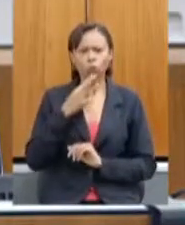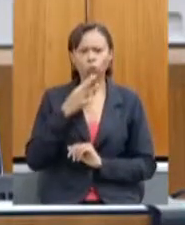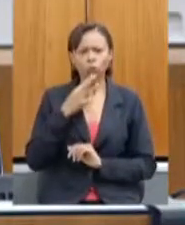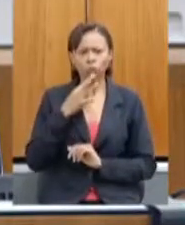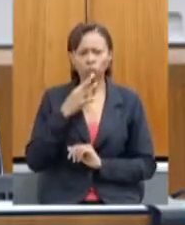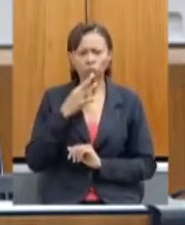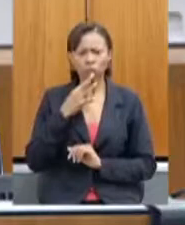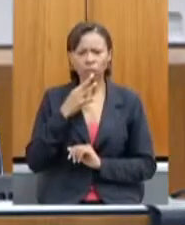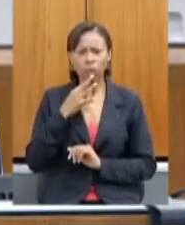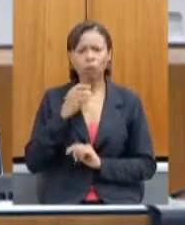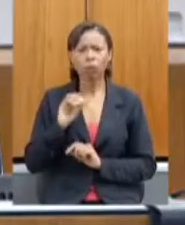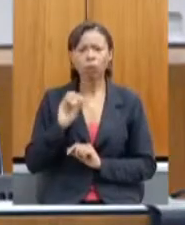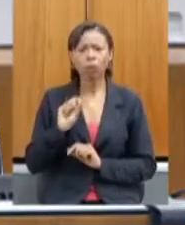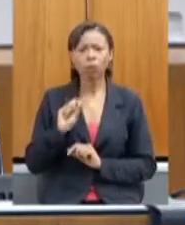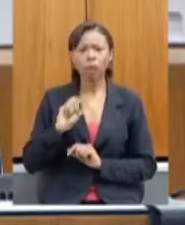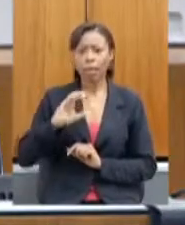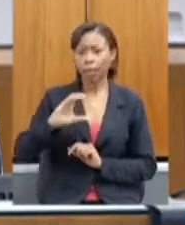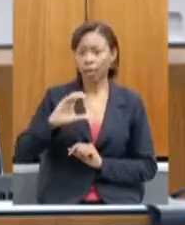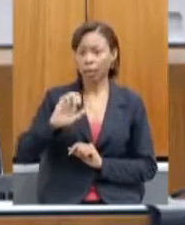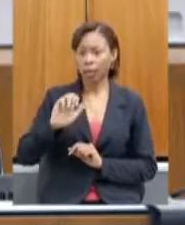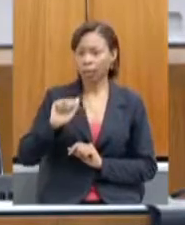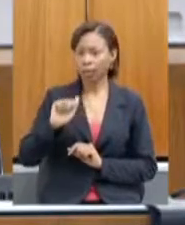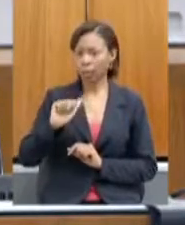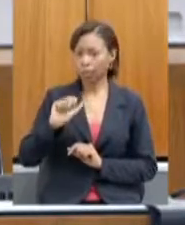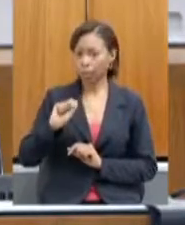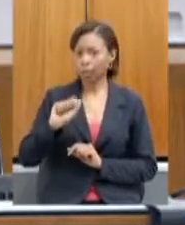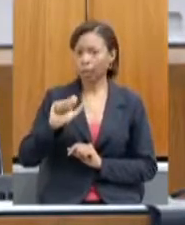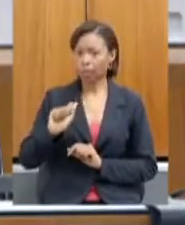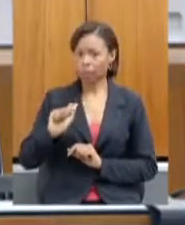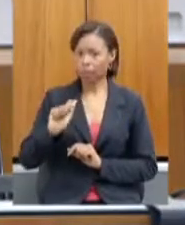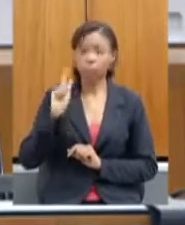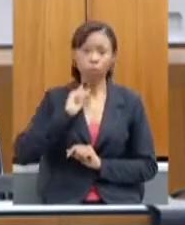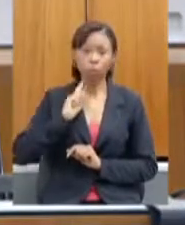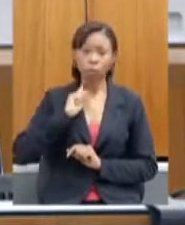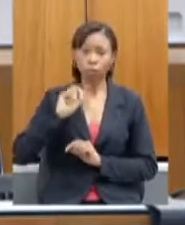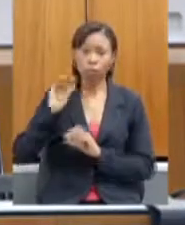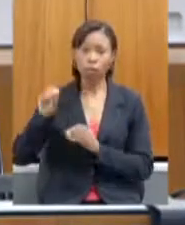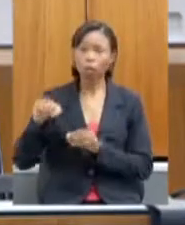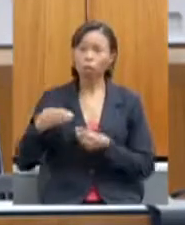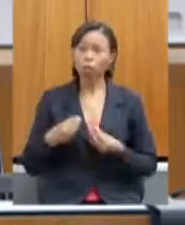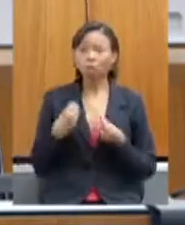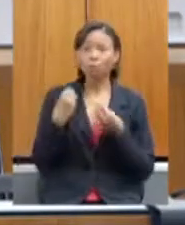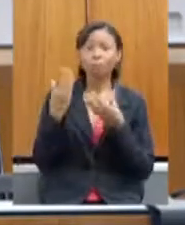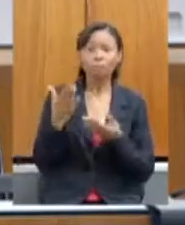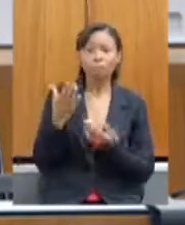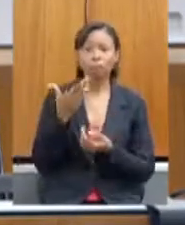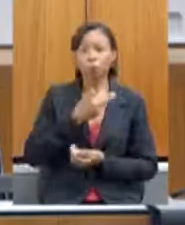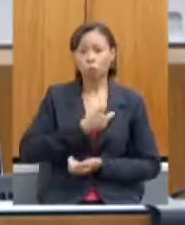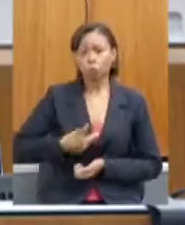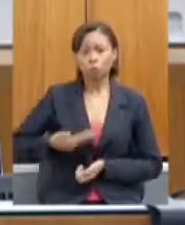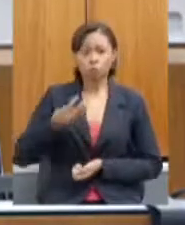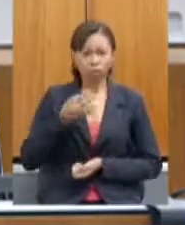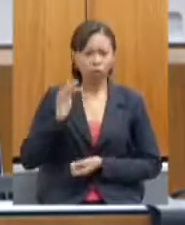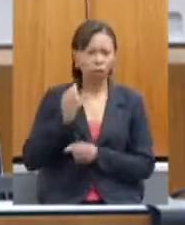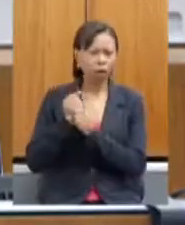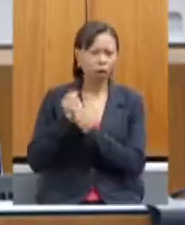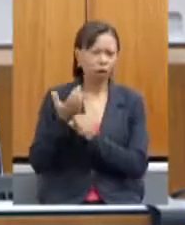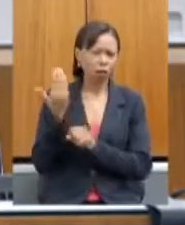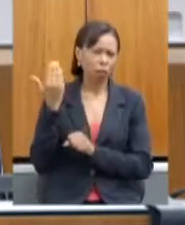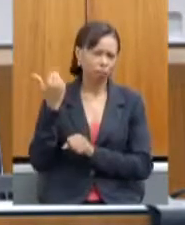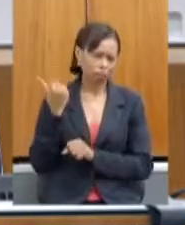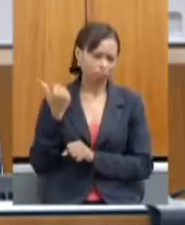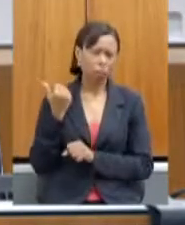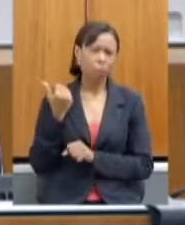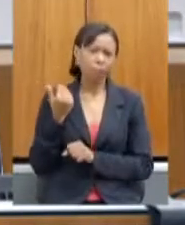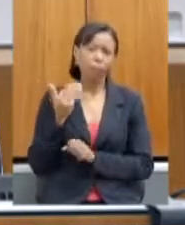a CEASA Minas ela foi entregue para o governo federal há muitos anos atrás e a documentação não estava pronta. Então, a